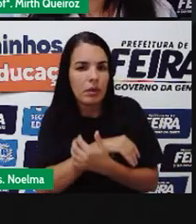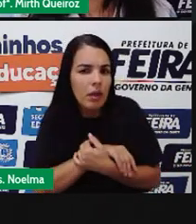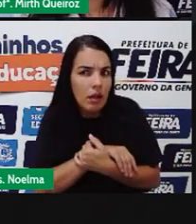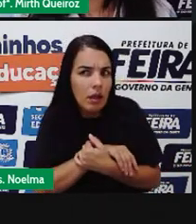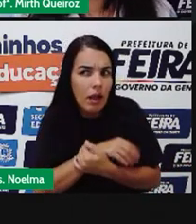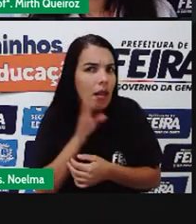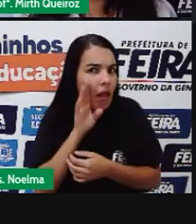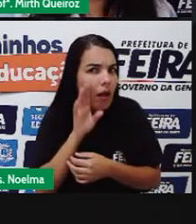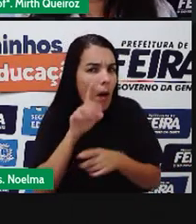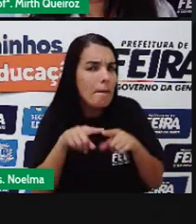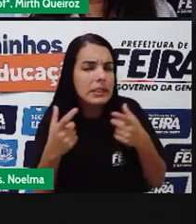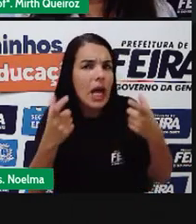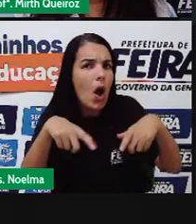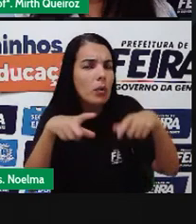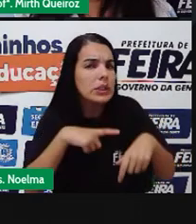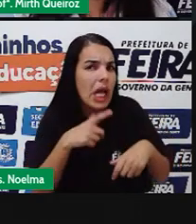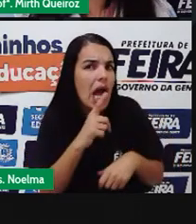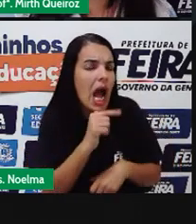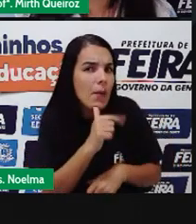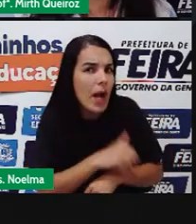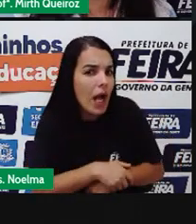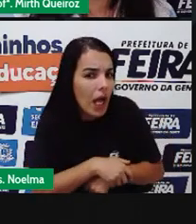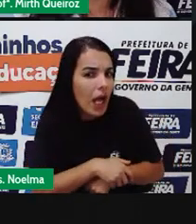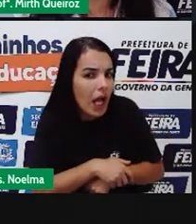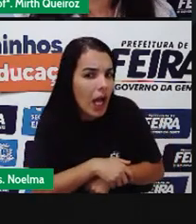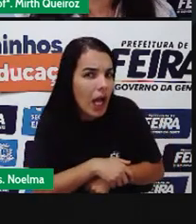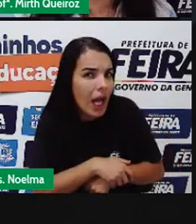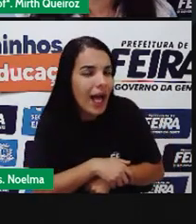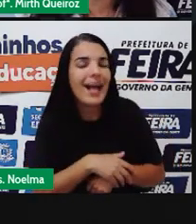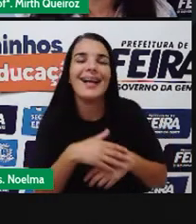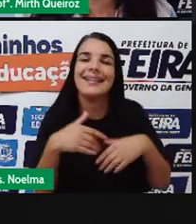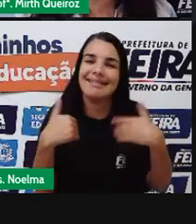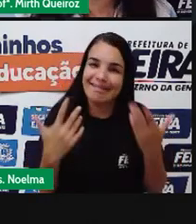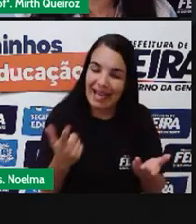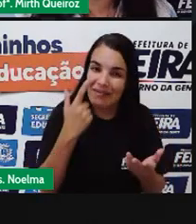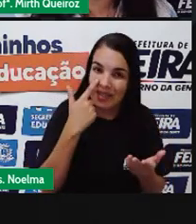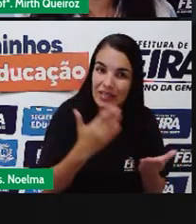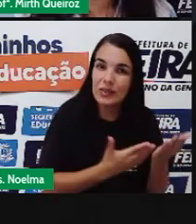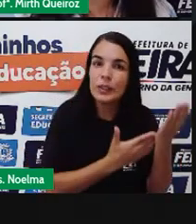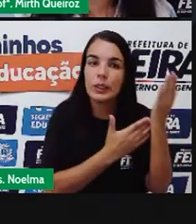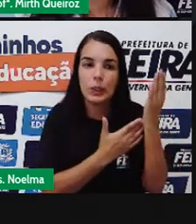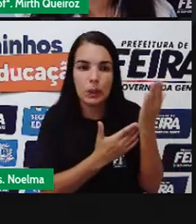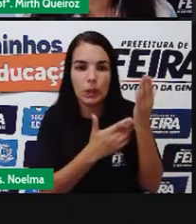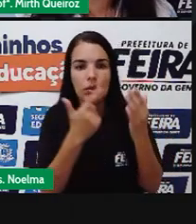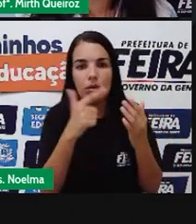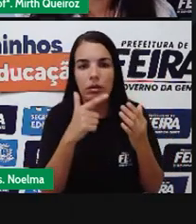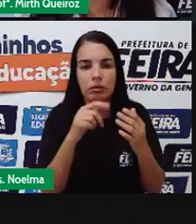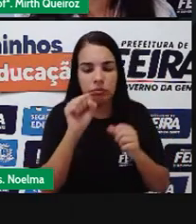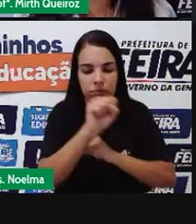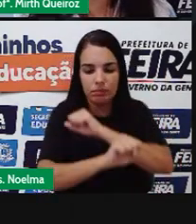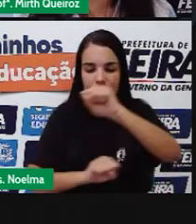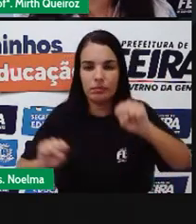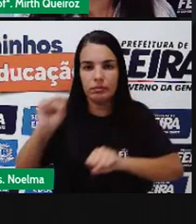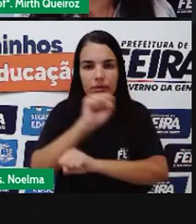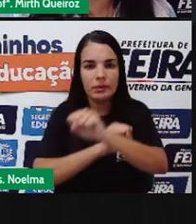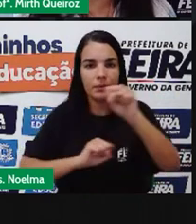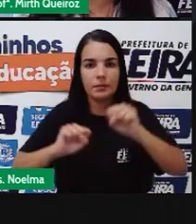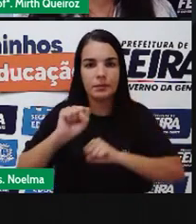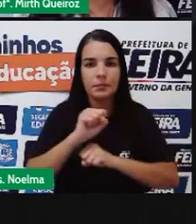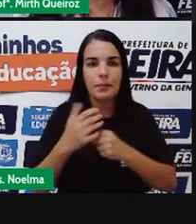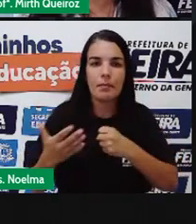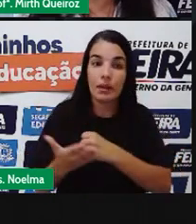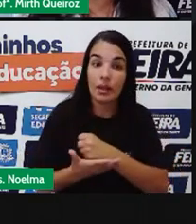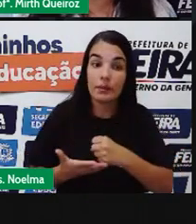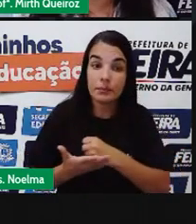pode Achar Água Outra Realidade Aí Por bem Aí a gente Vai falar Sobre a questão Do planeamento Básico Infelizmente